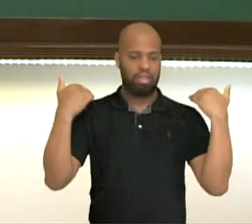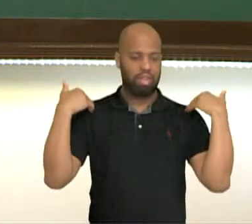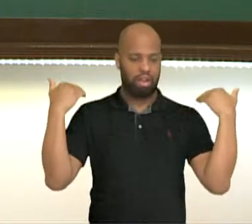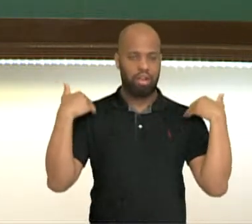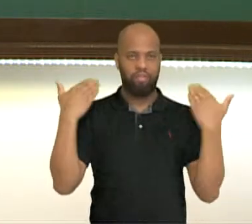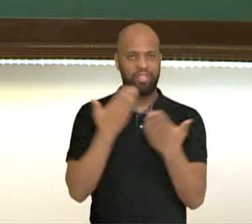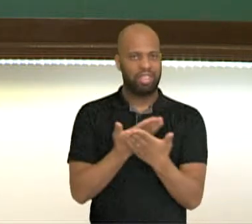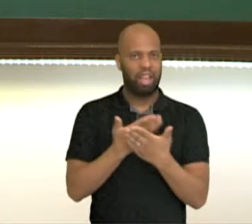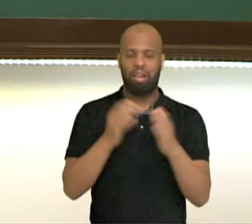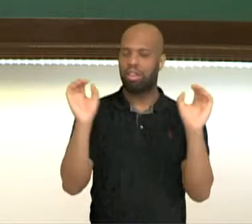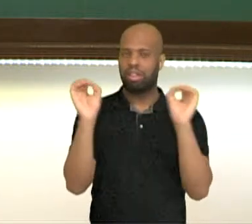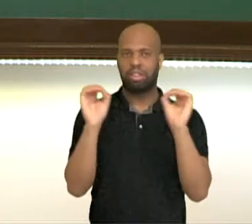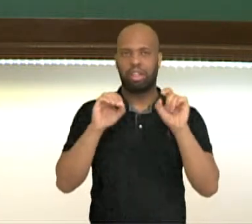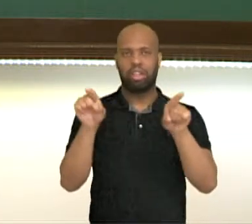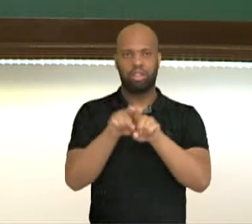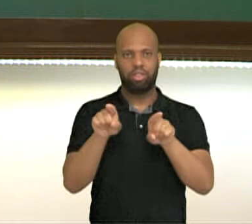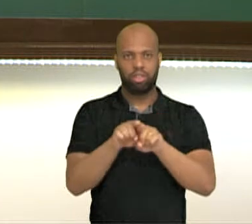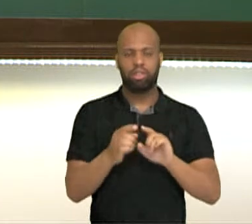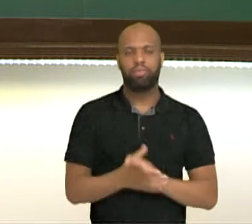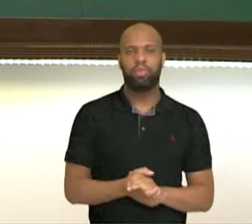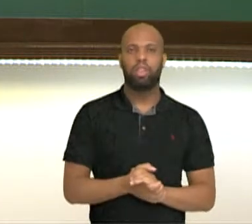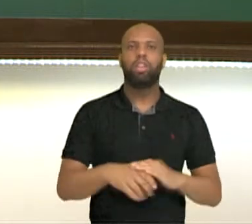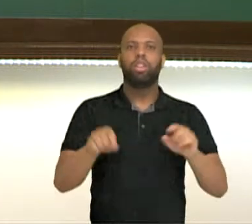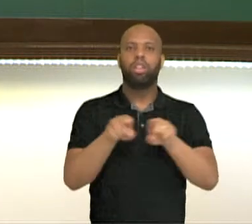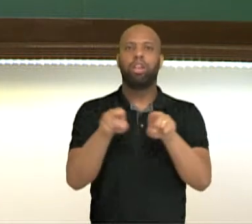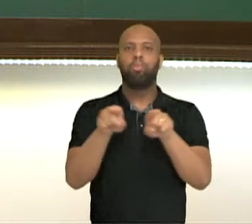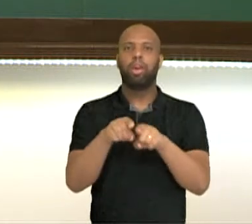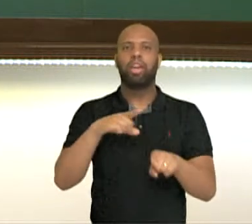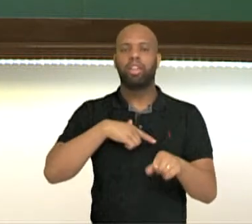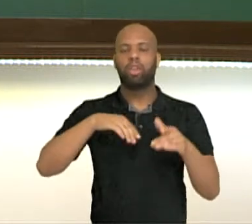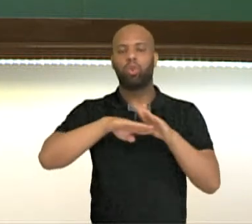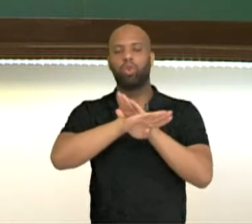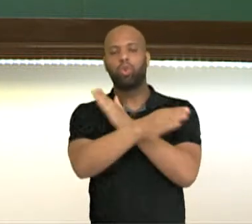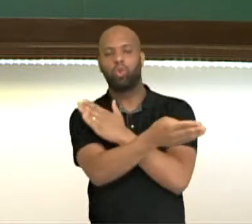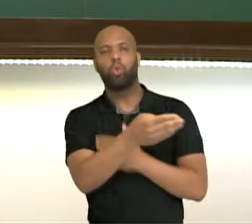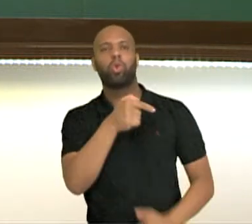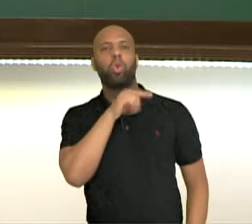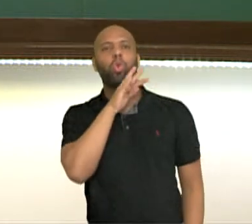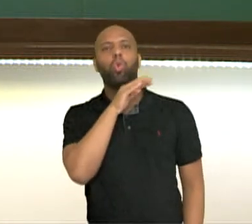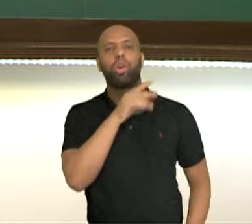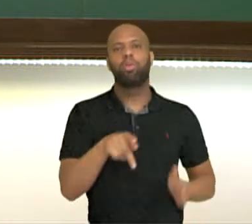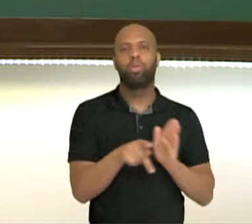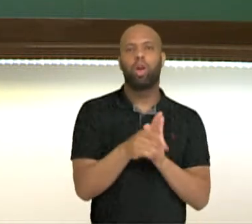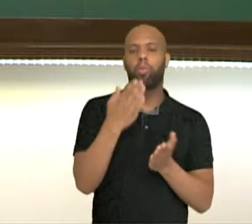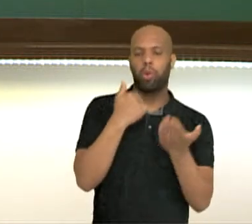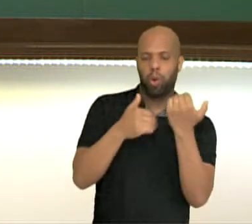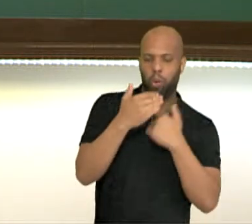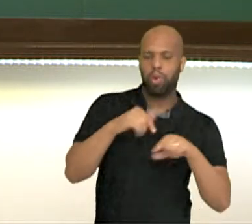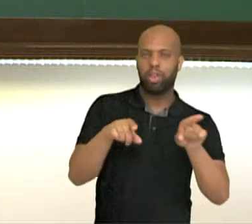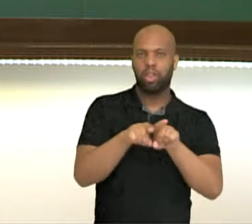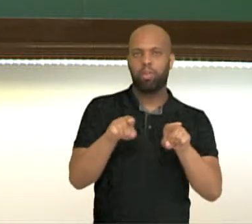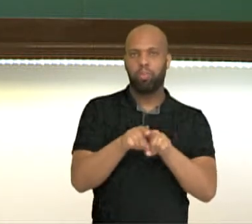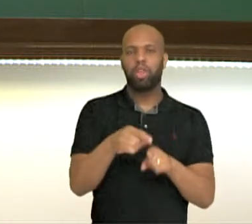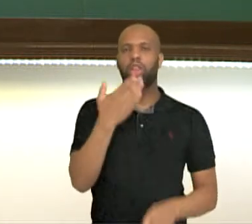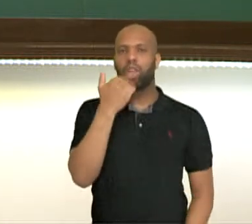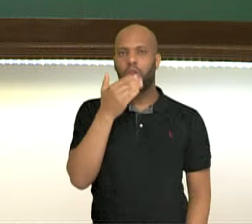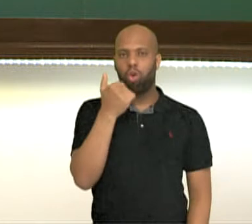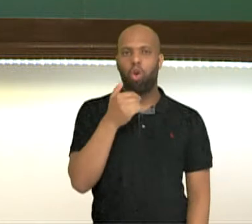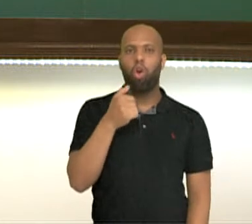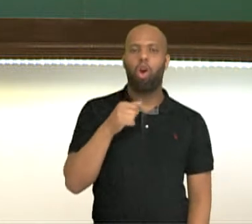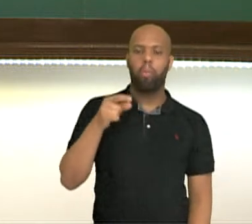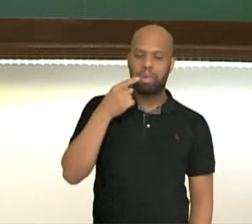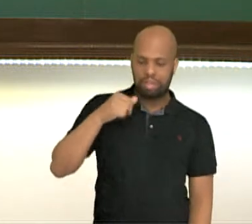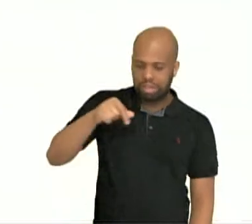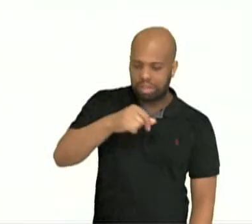educação física, tem maus hábitos alimentares, né? Ingere muito sódio,